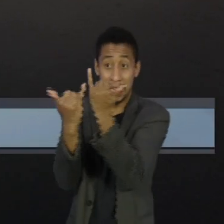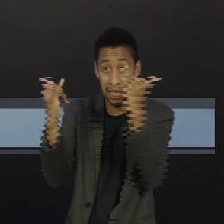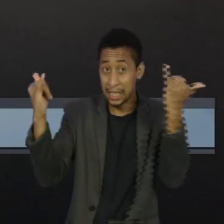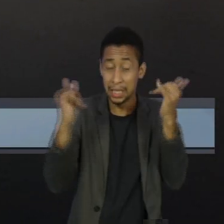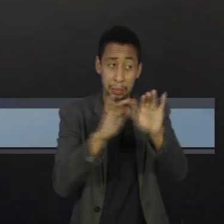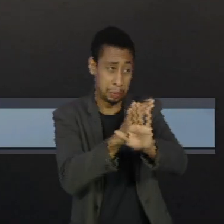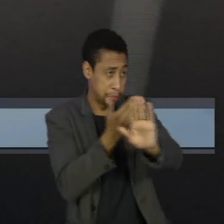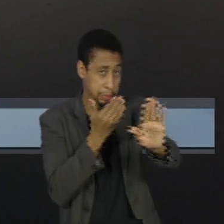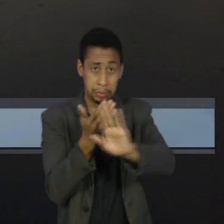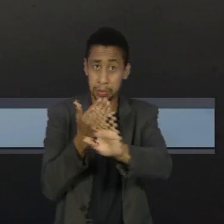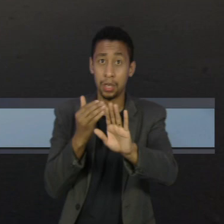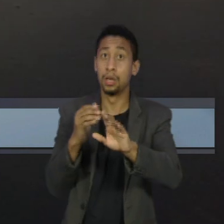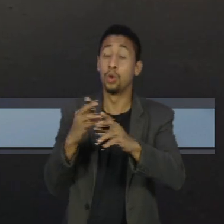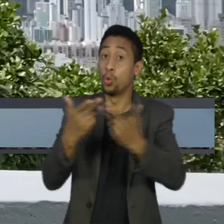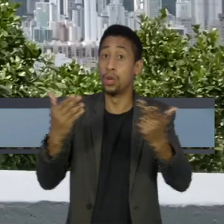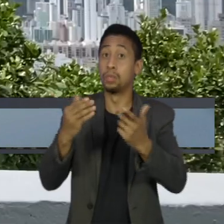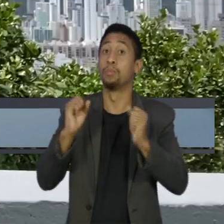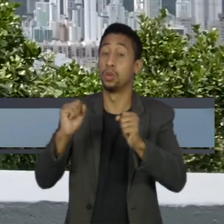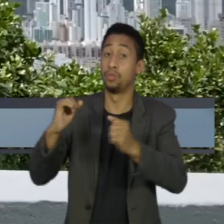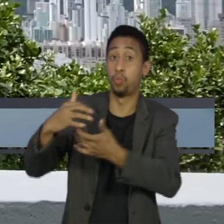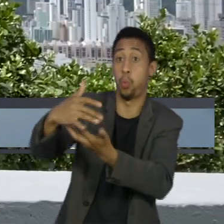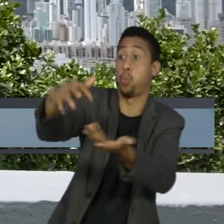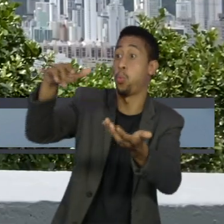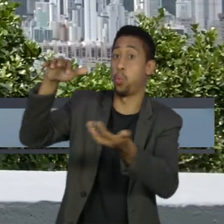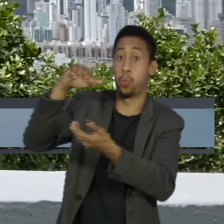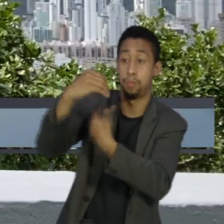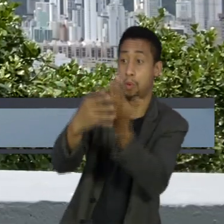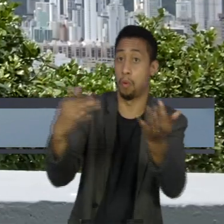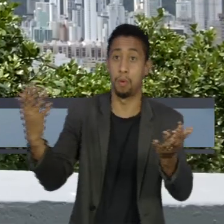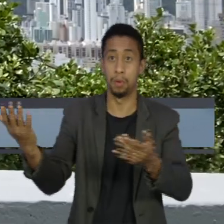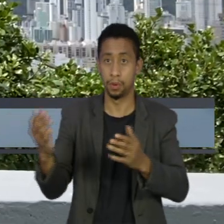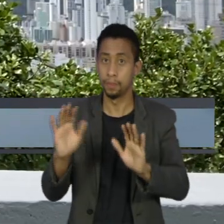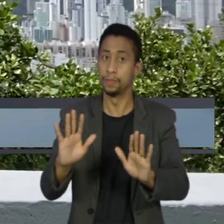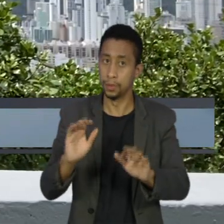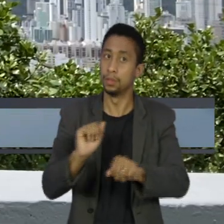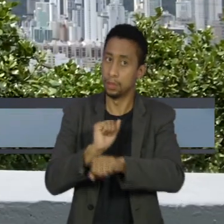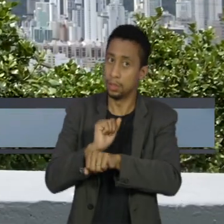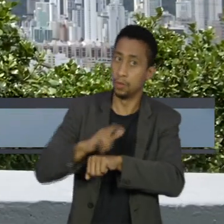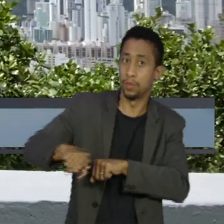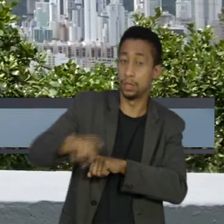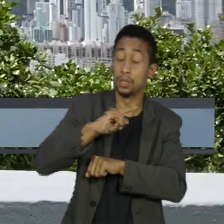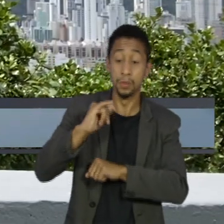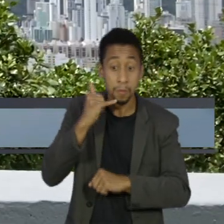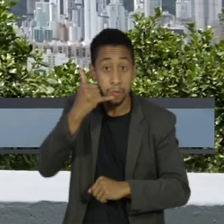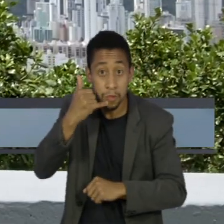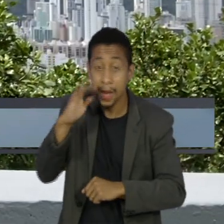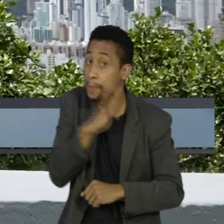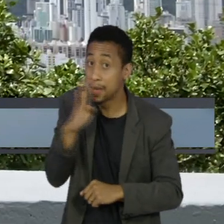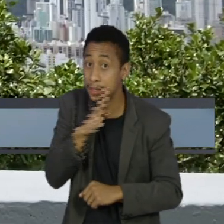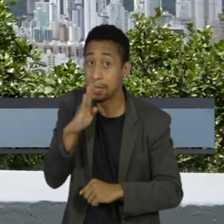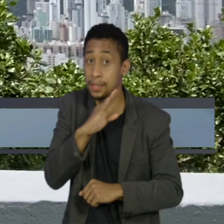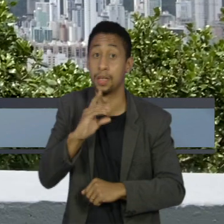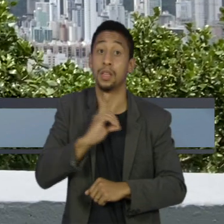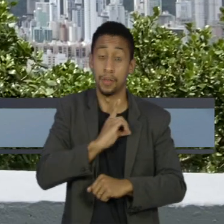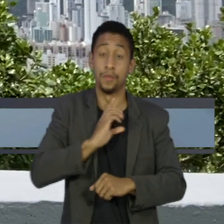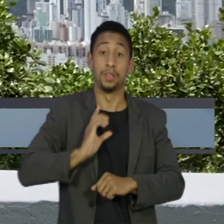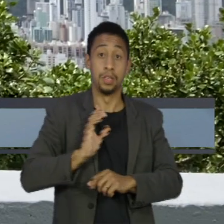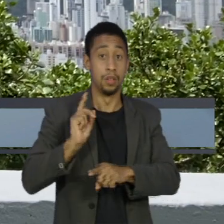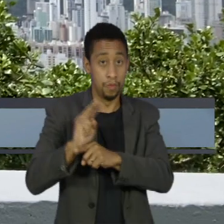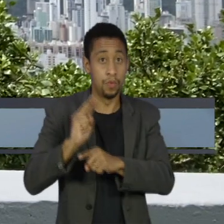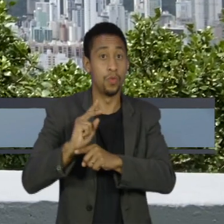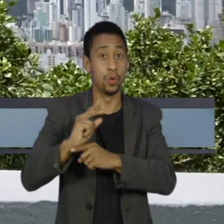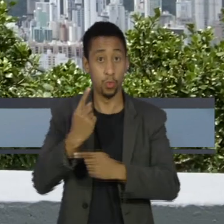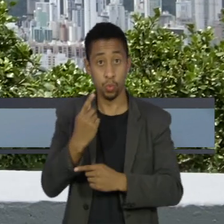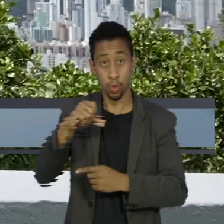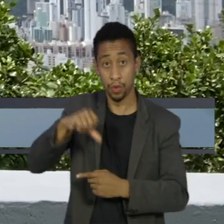objetos que podem ser arremessados. Em caso de emergência, a população pode entrar em contato com a Defesa Civil através do 199.